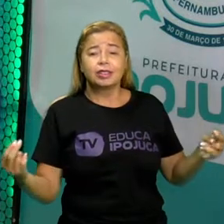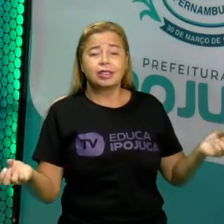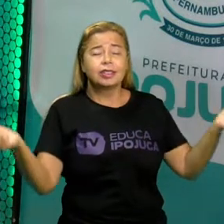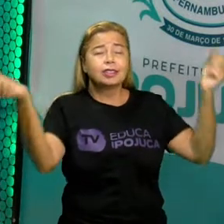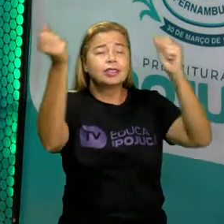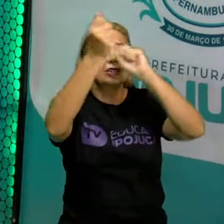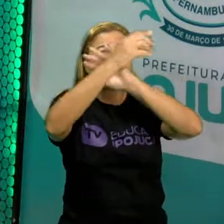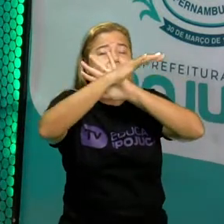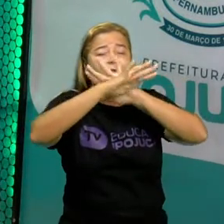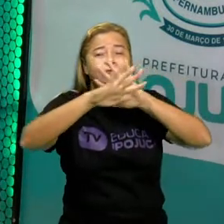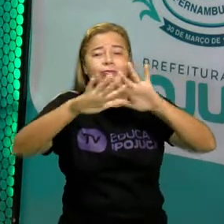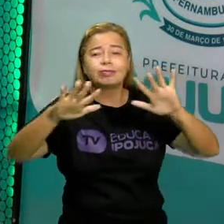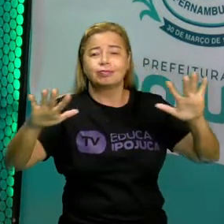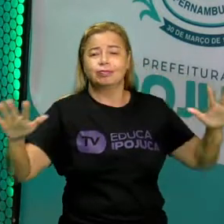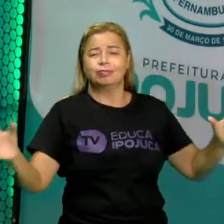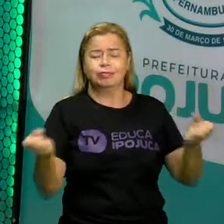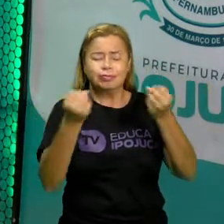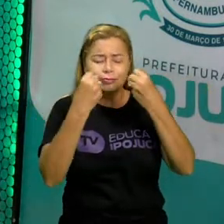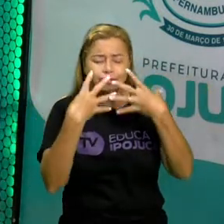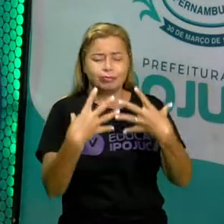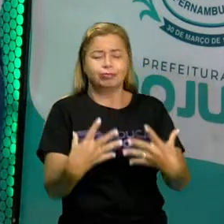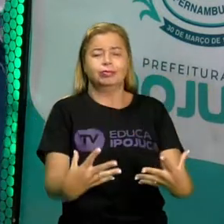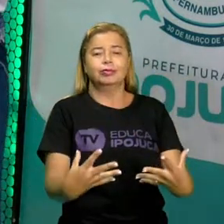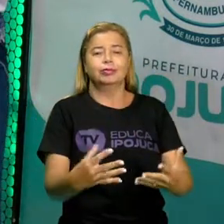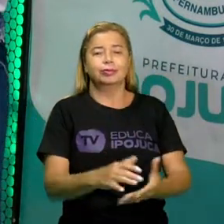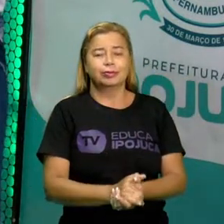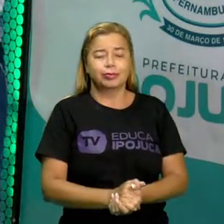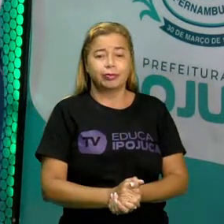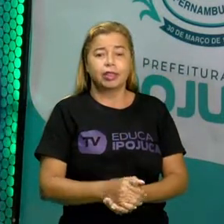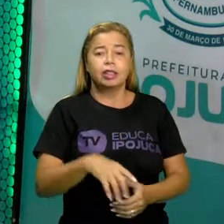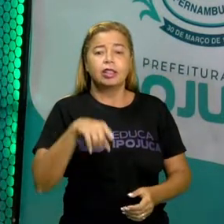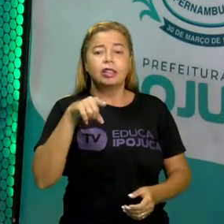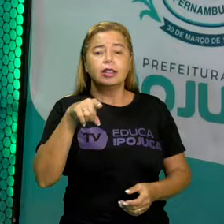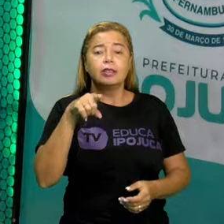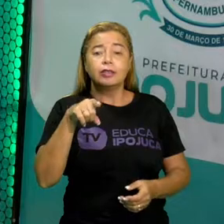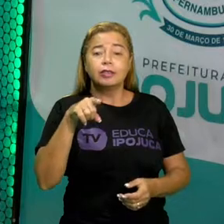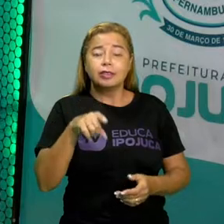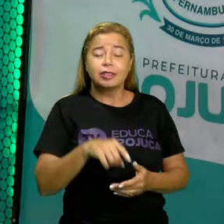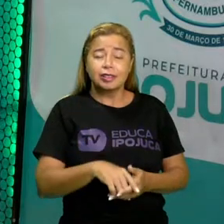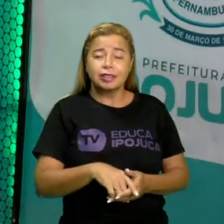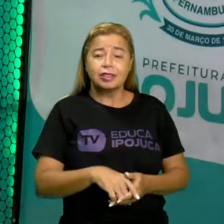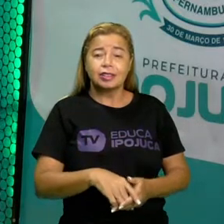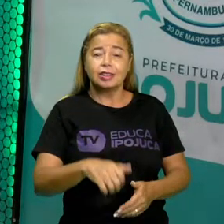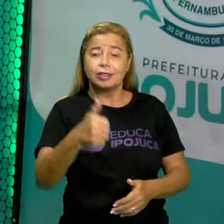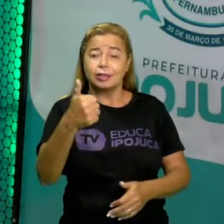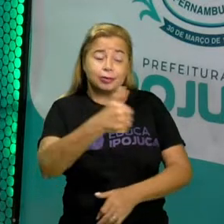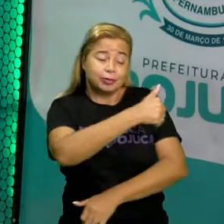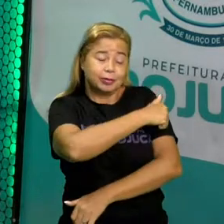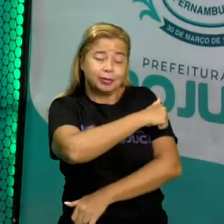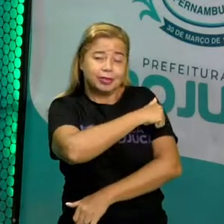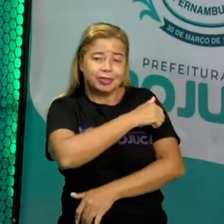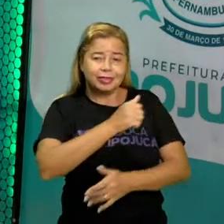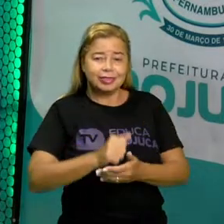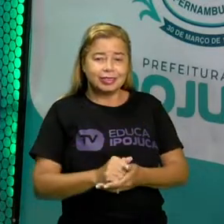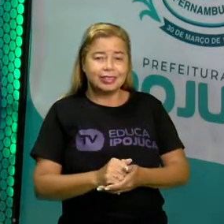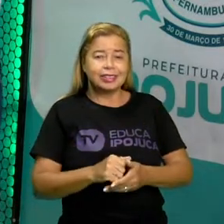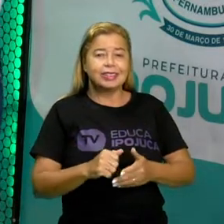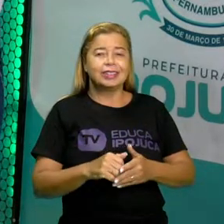um presente muito bom e vocês estão no primeiro ano. Isso mesmo, então